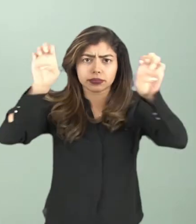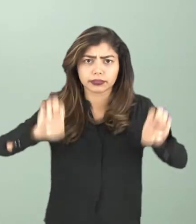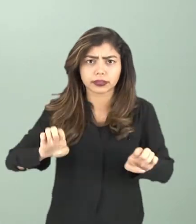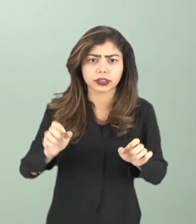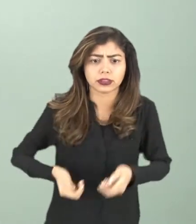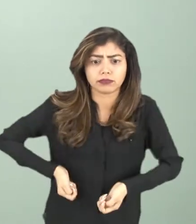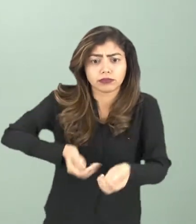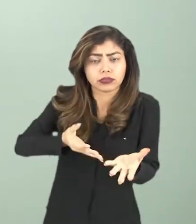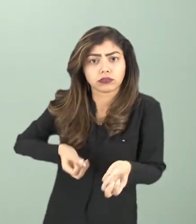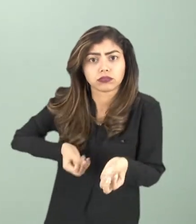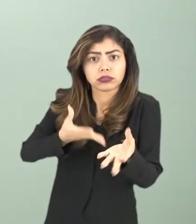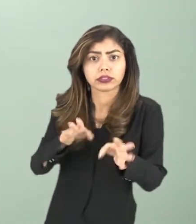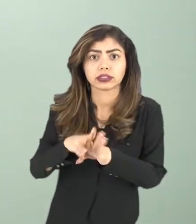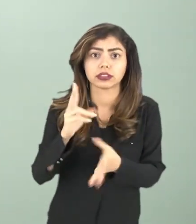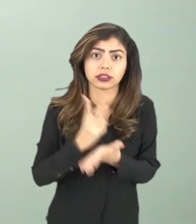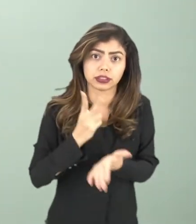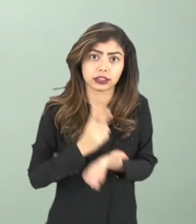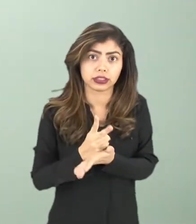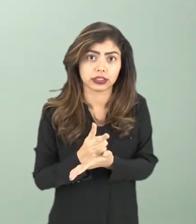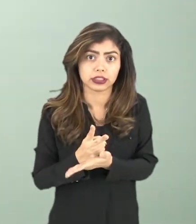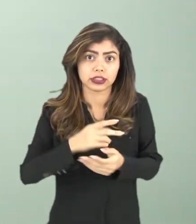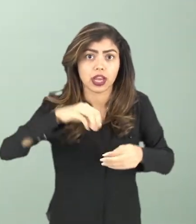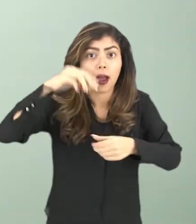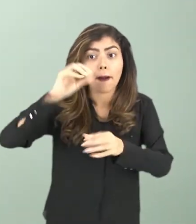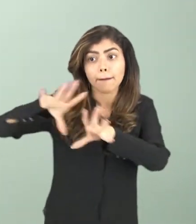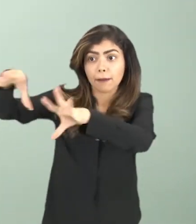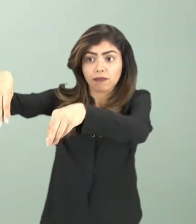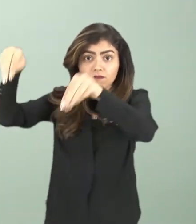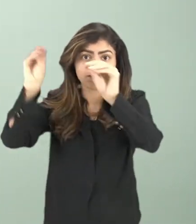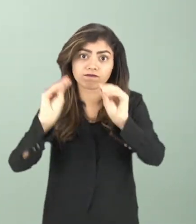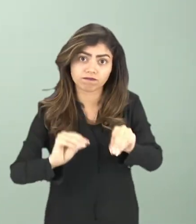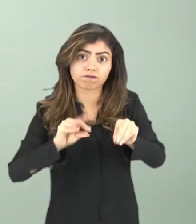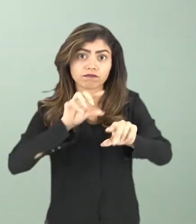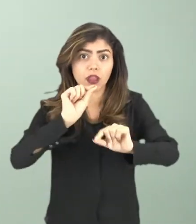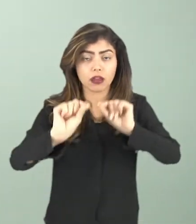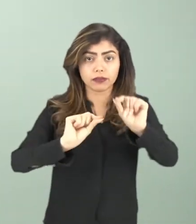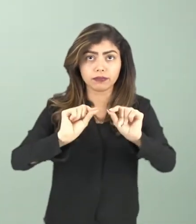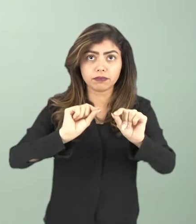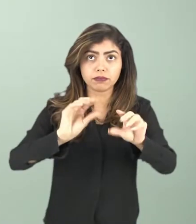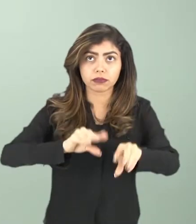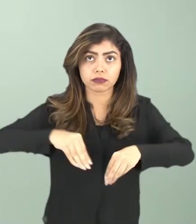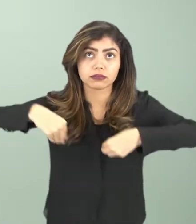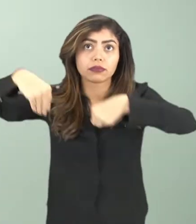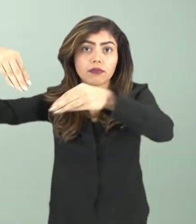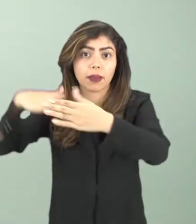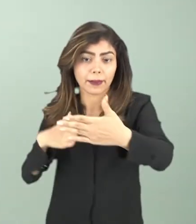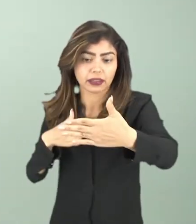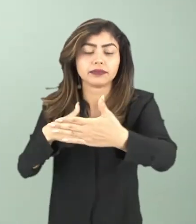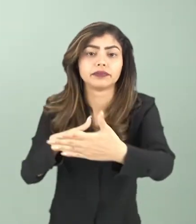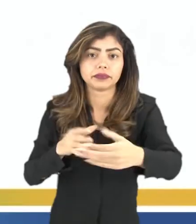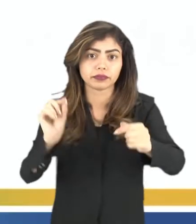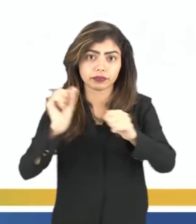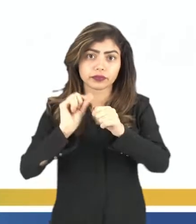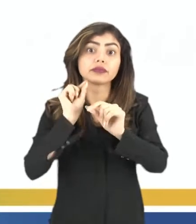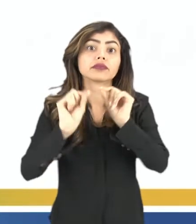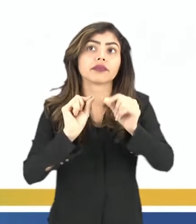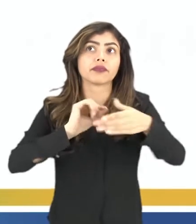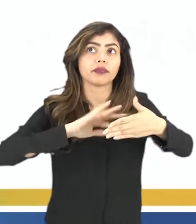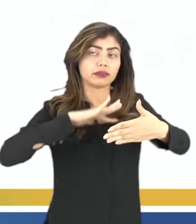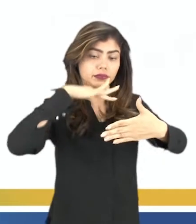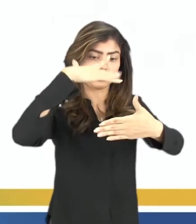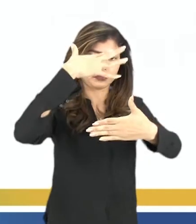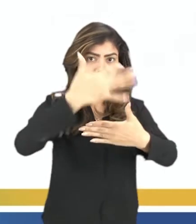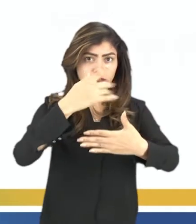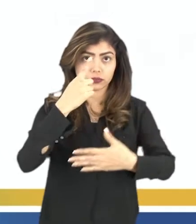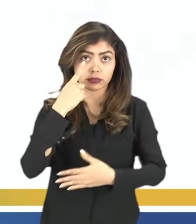investido, então, as pessoas, elas começam a migrar. E aí, o lado oriental para barrar essa migração, eles constroem, então, esse muro,